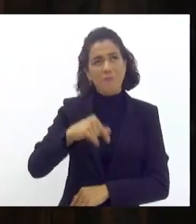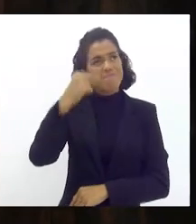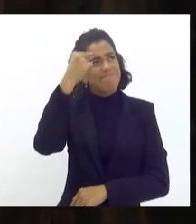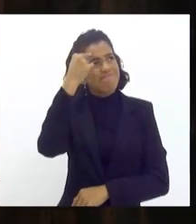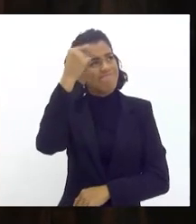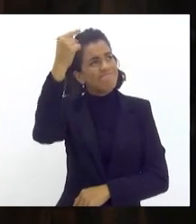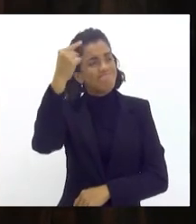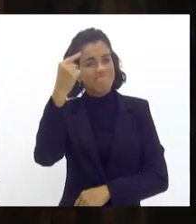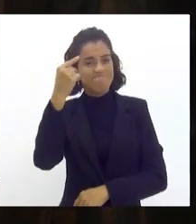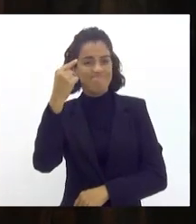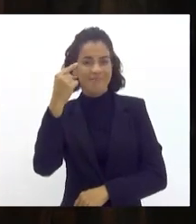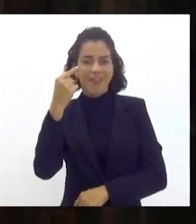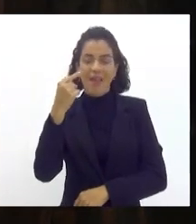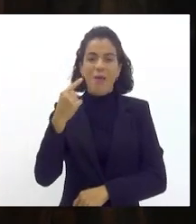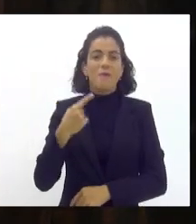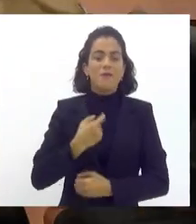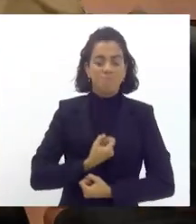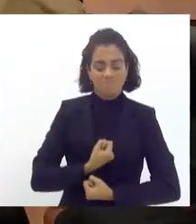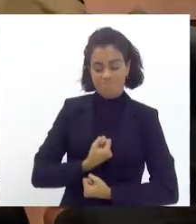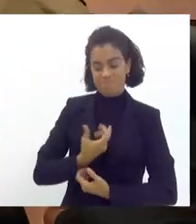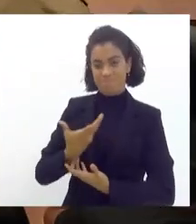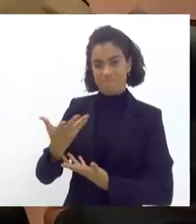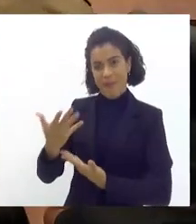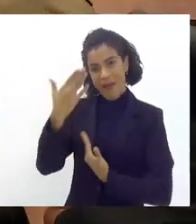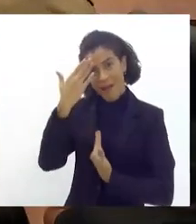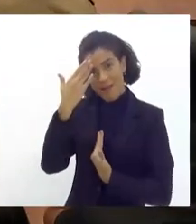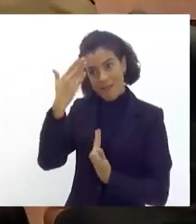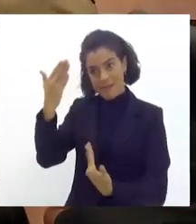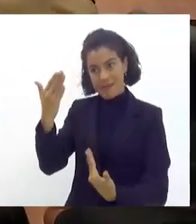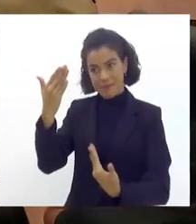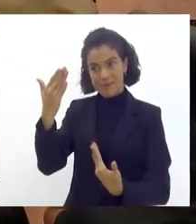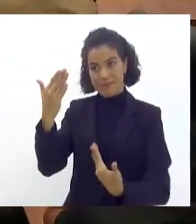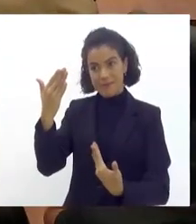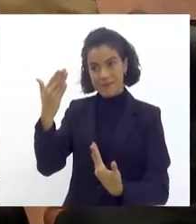deixar de vir aqui, externar, agradecimento,